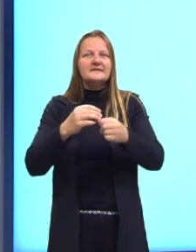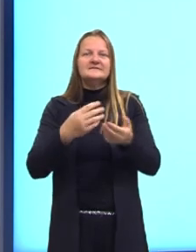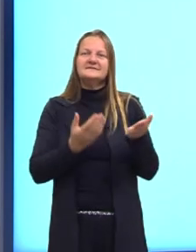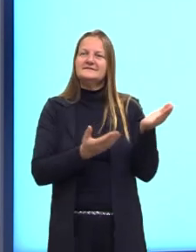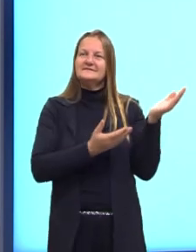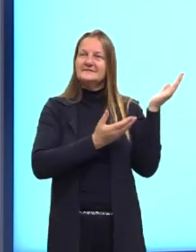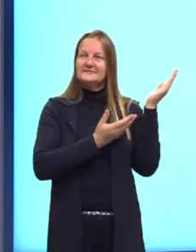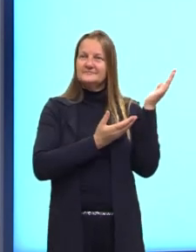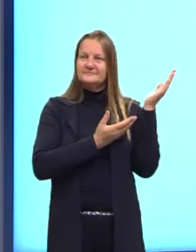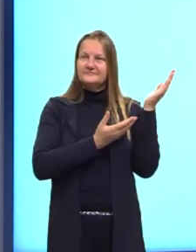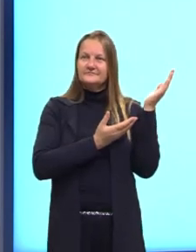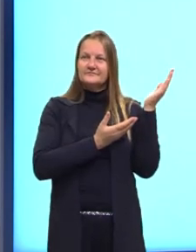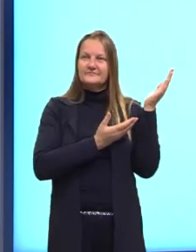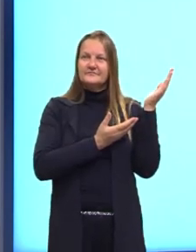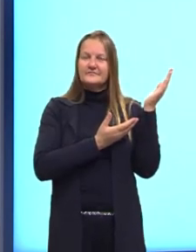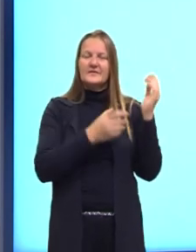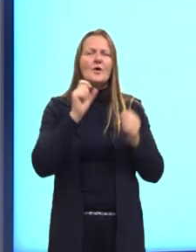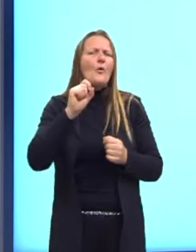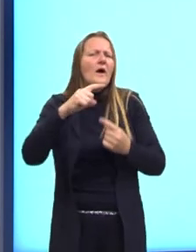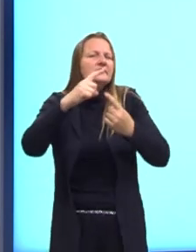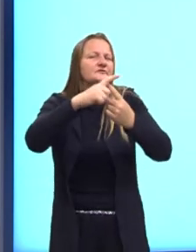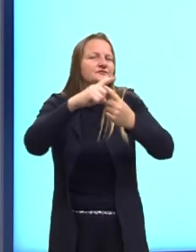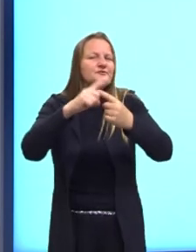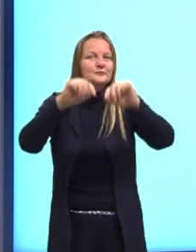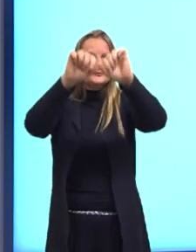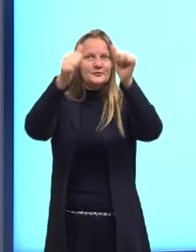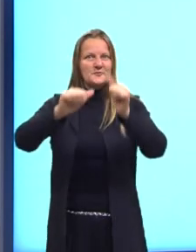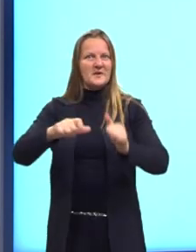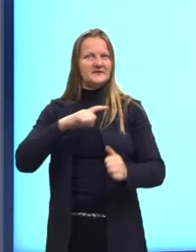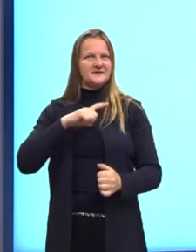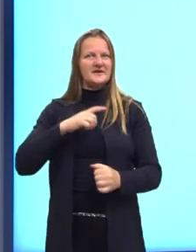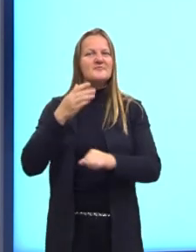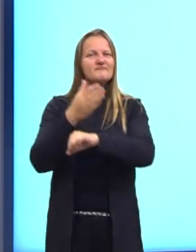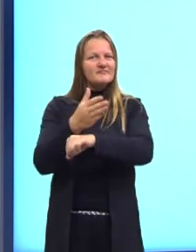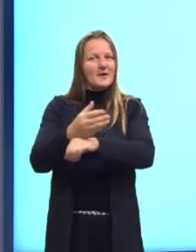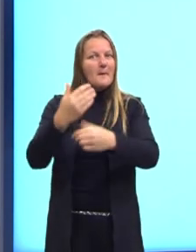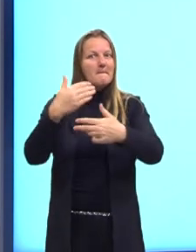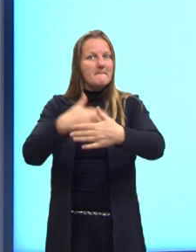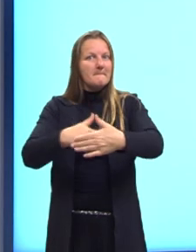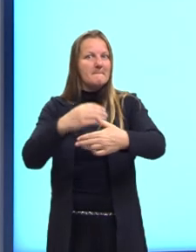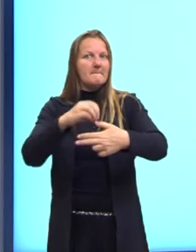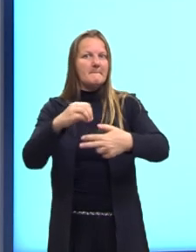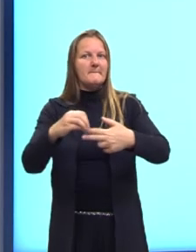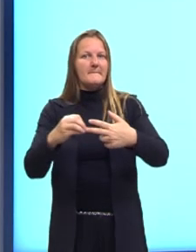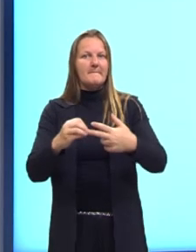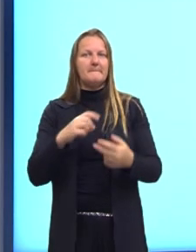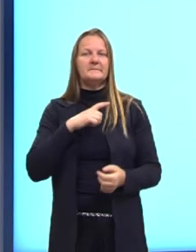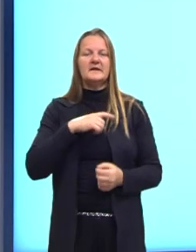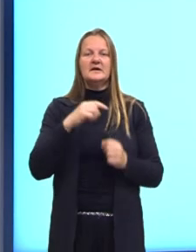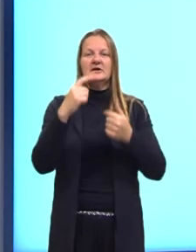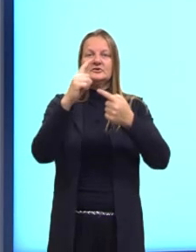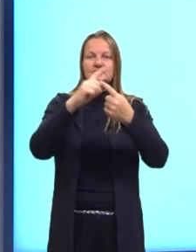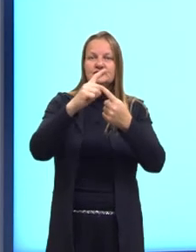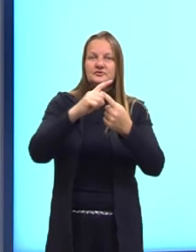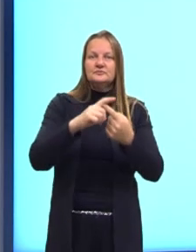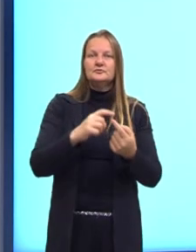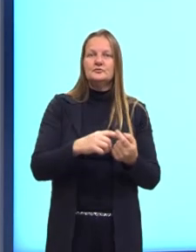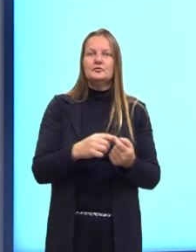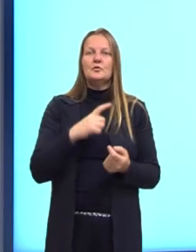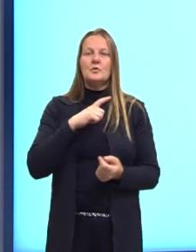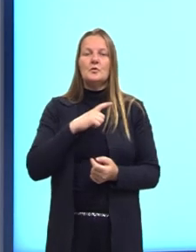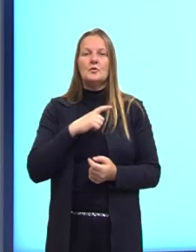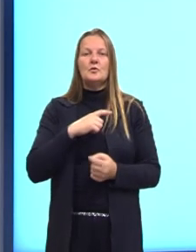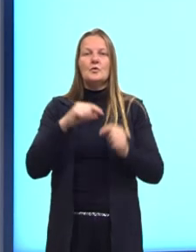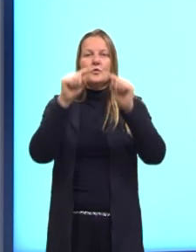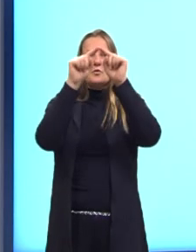Mas quais são os tipos de imagens que vão aparecer mais frequentemente? A gente tem uma recorrência grande de